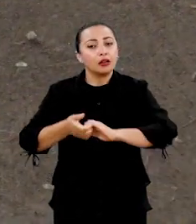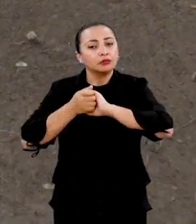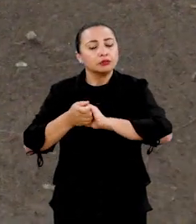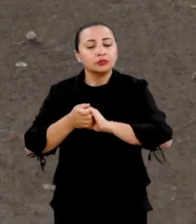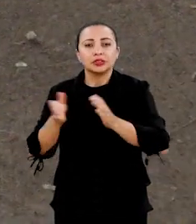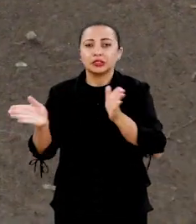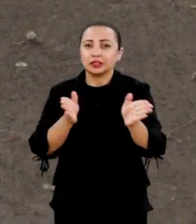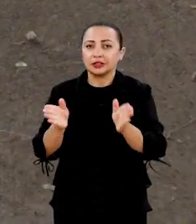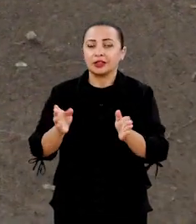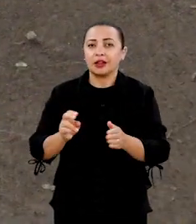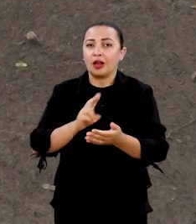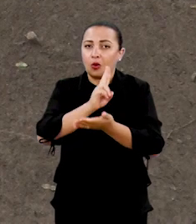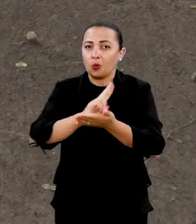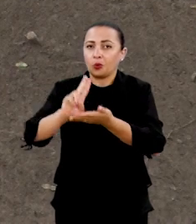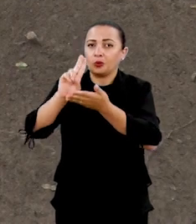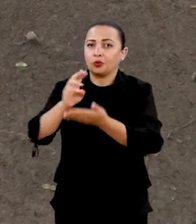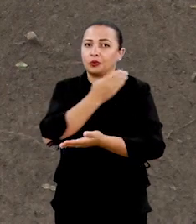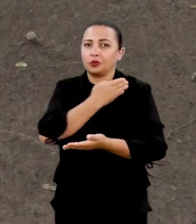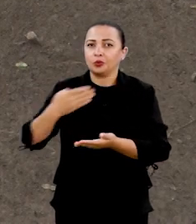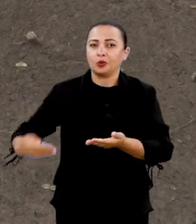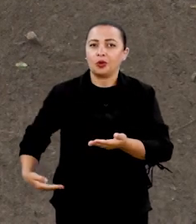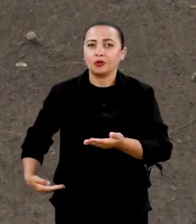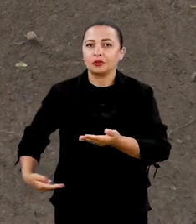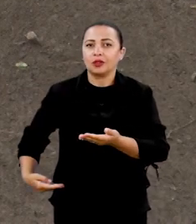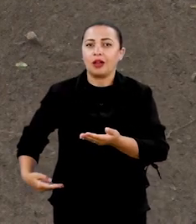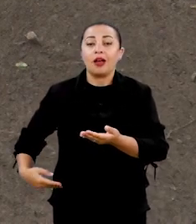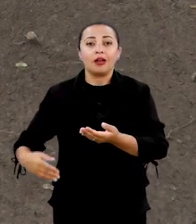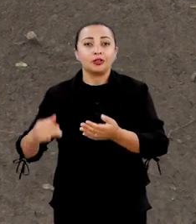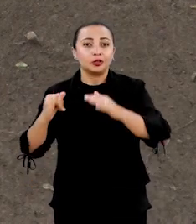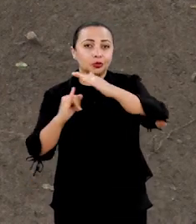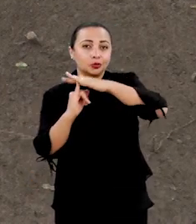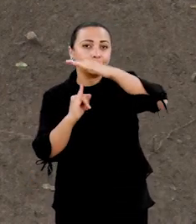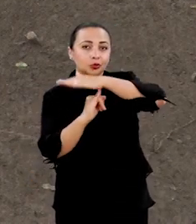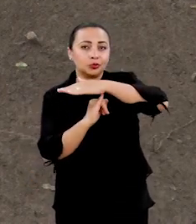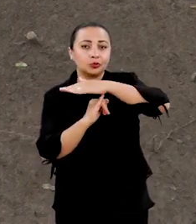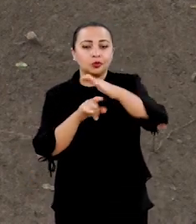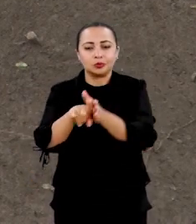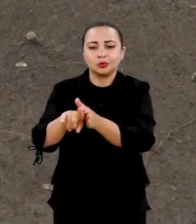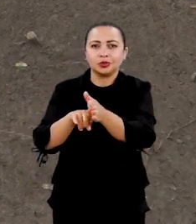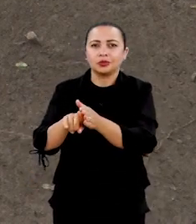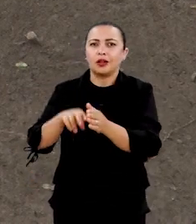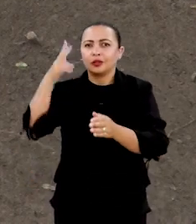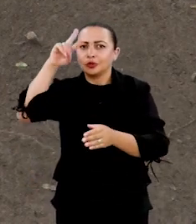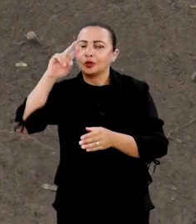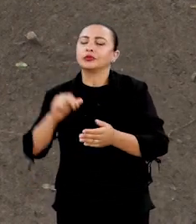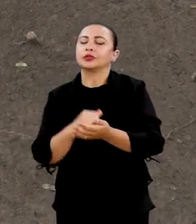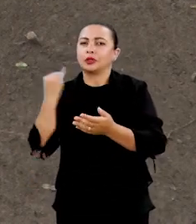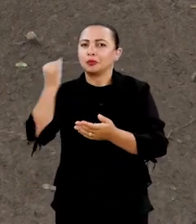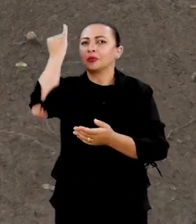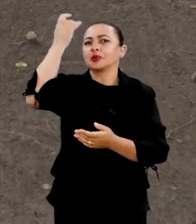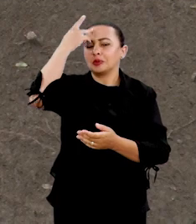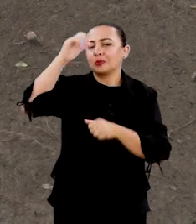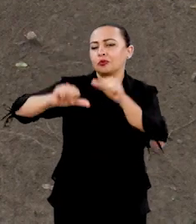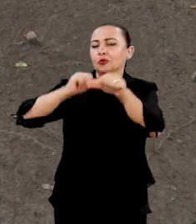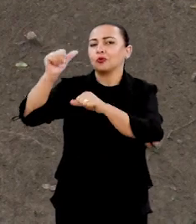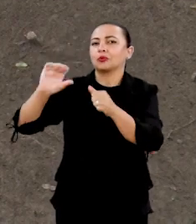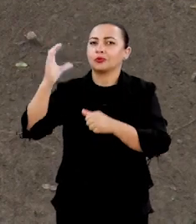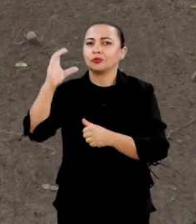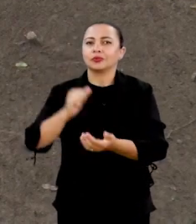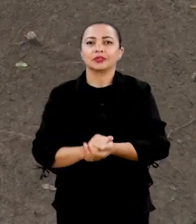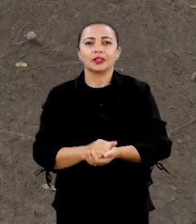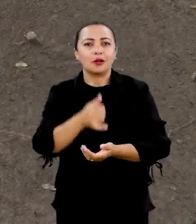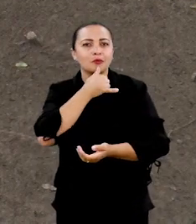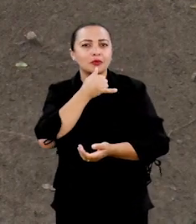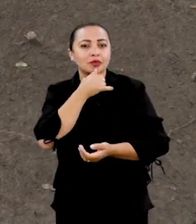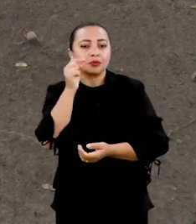As parcerias entre universidades públicas e os institutos de pesquisa são históricas e fundamentais ao desenvolvimento